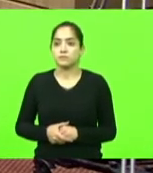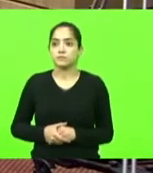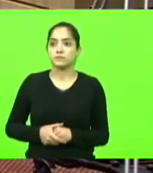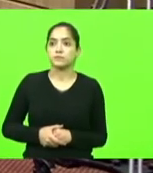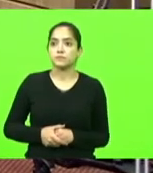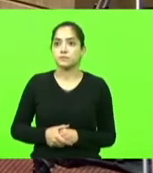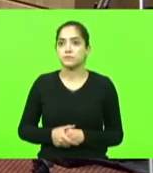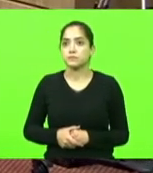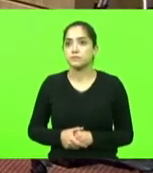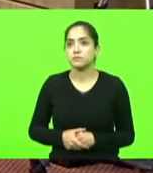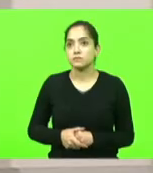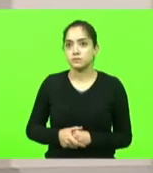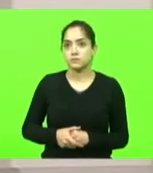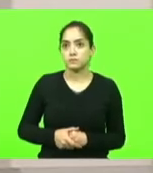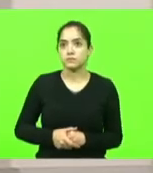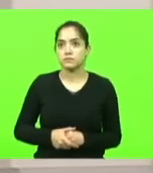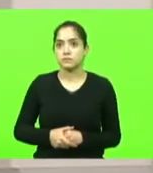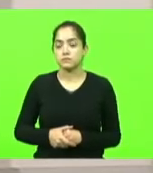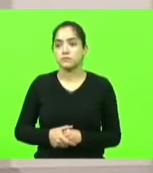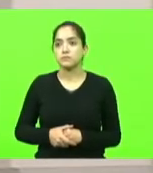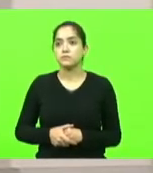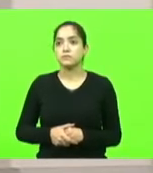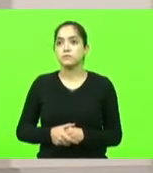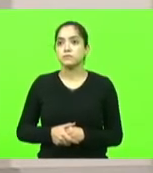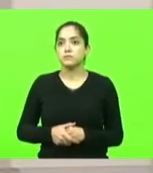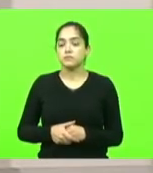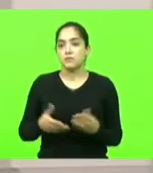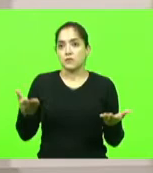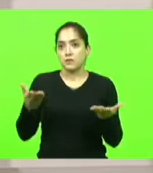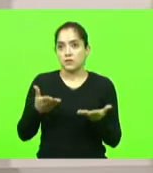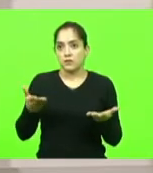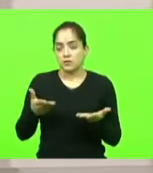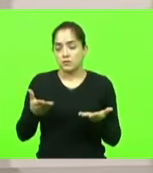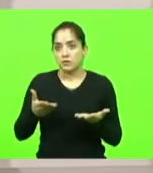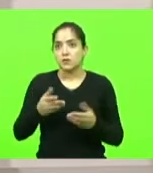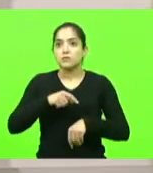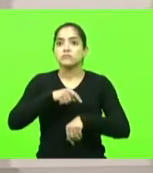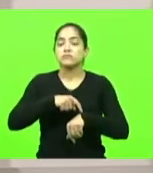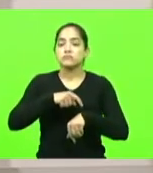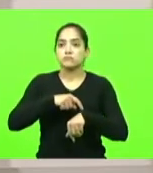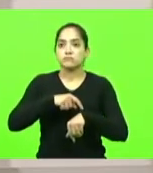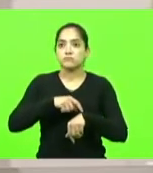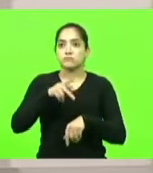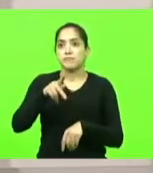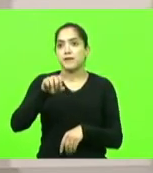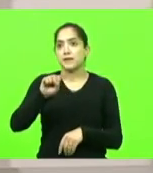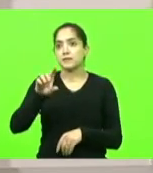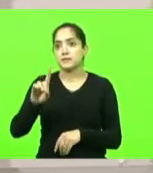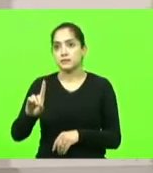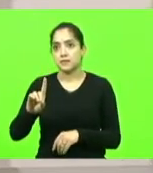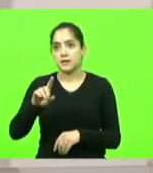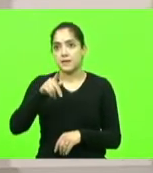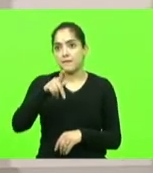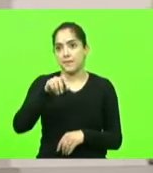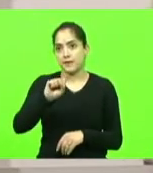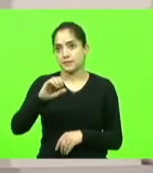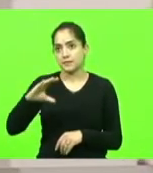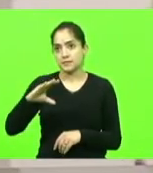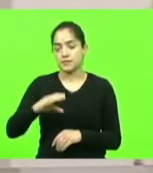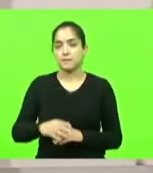Obrigado, deputado Cobalchini. Agora, o horário é do bloco PSD-PSC.